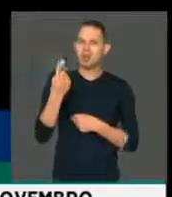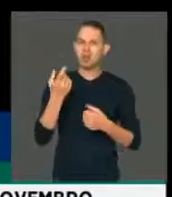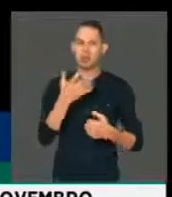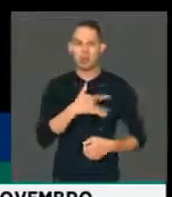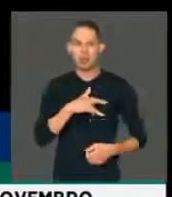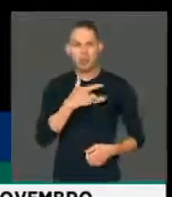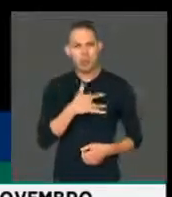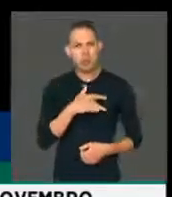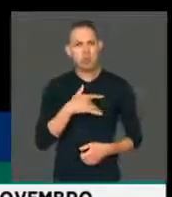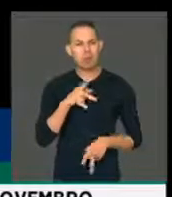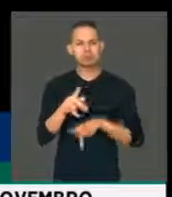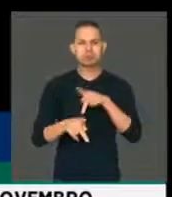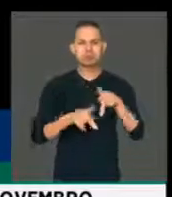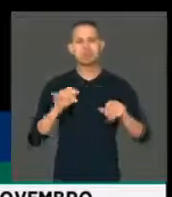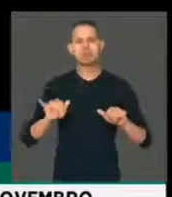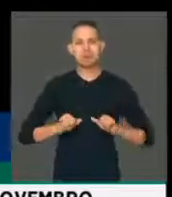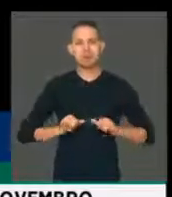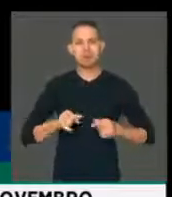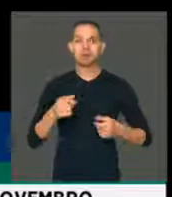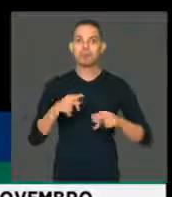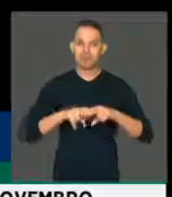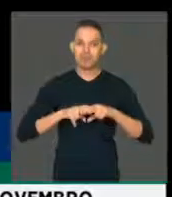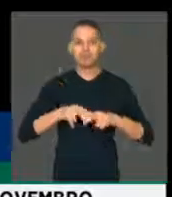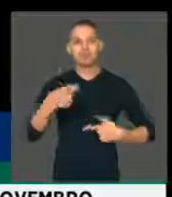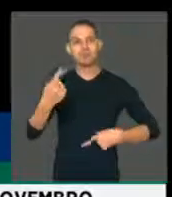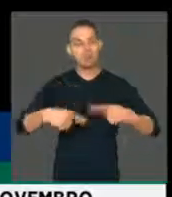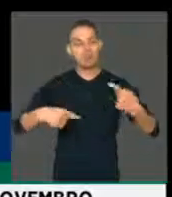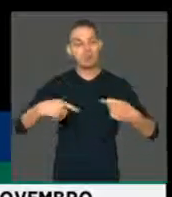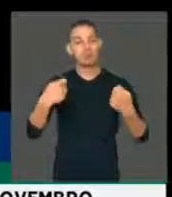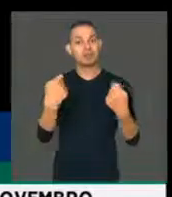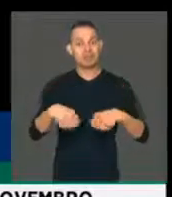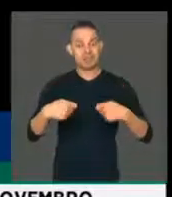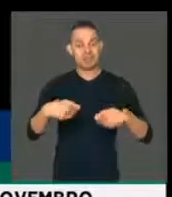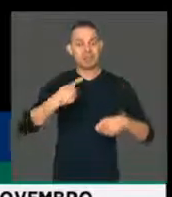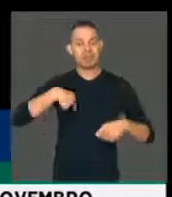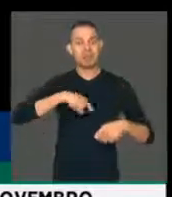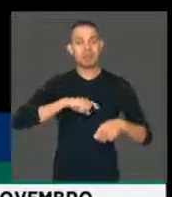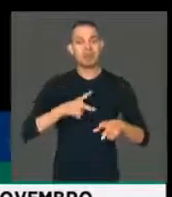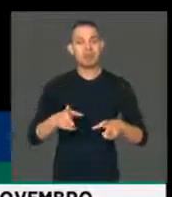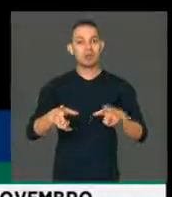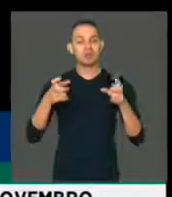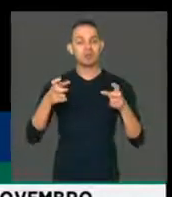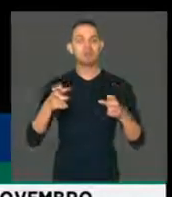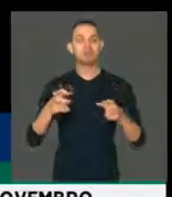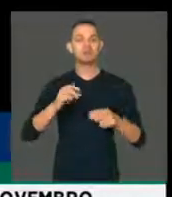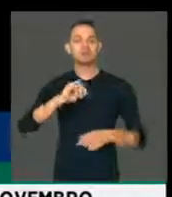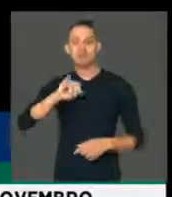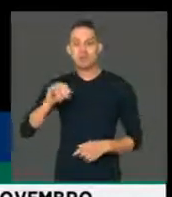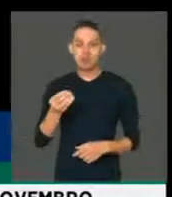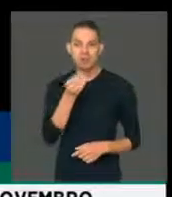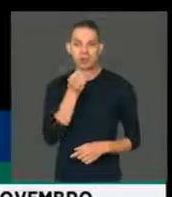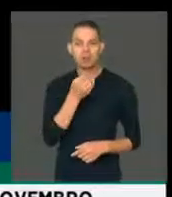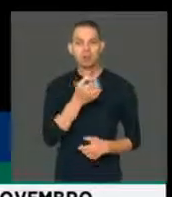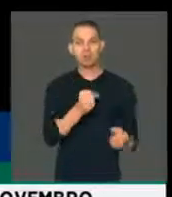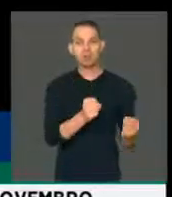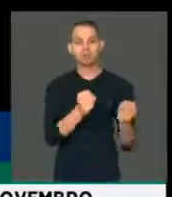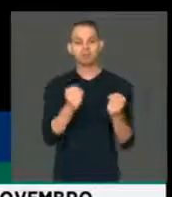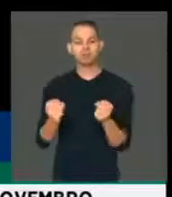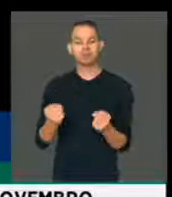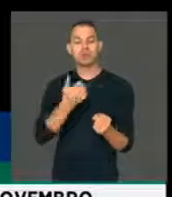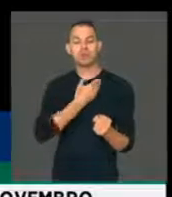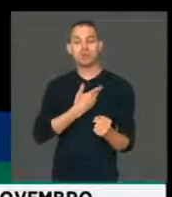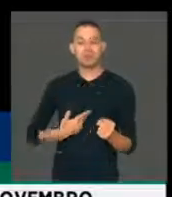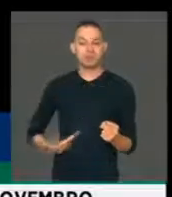que esse debate precisa ser feito, mas nós inclusive vimos que na oportunidade justamente o poder público que